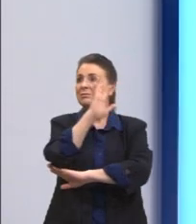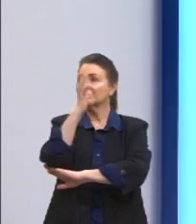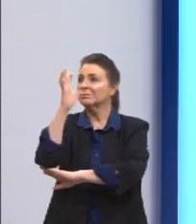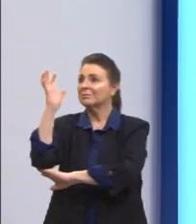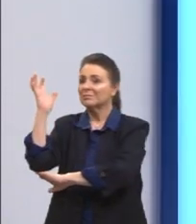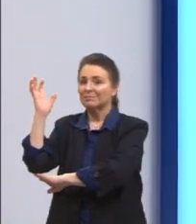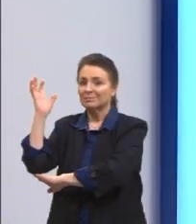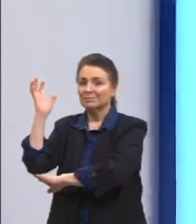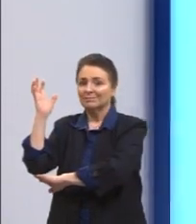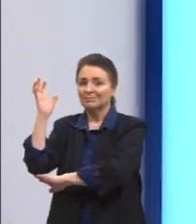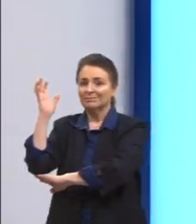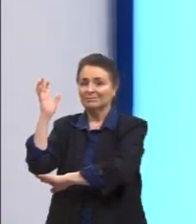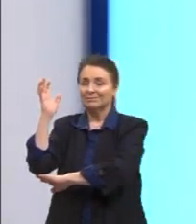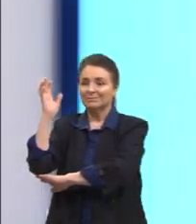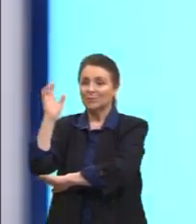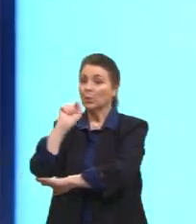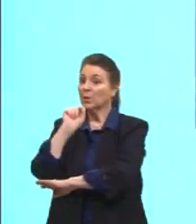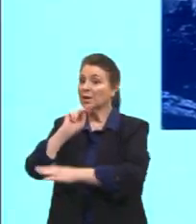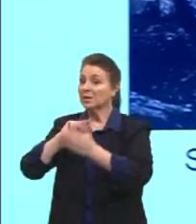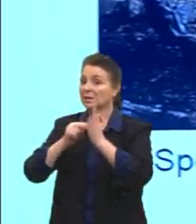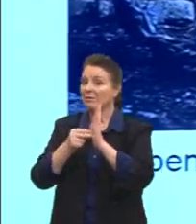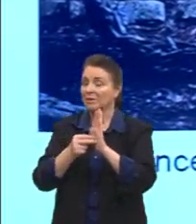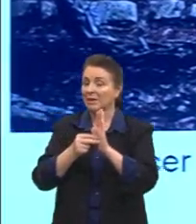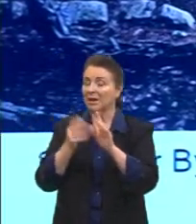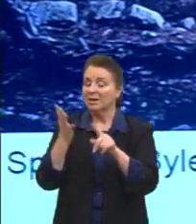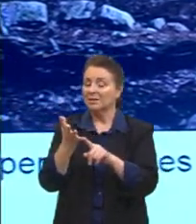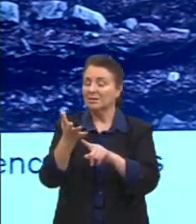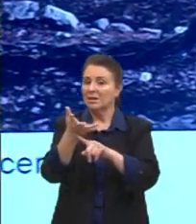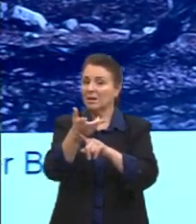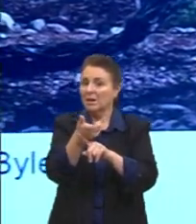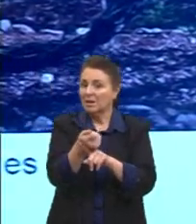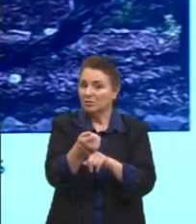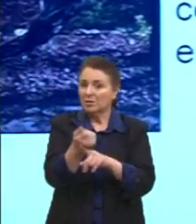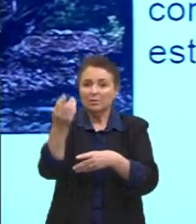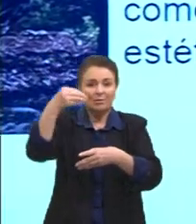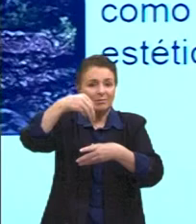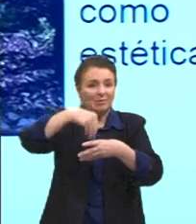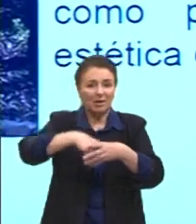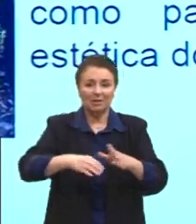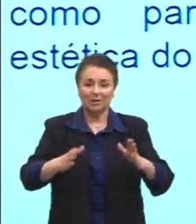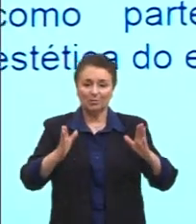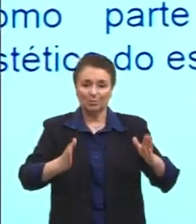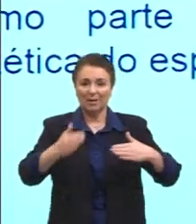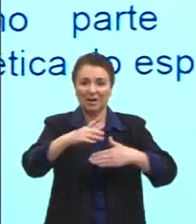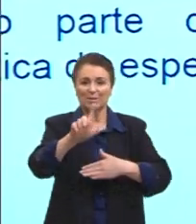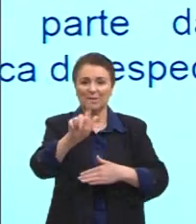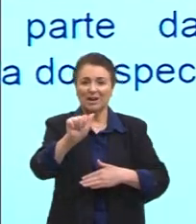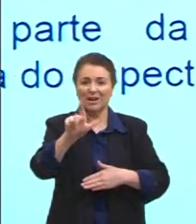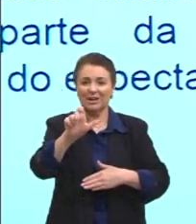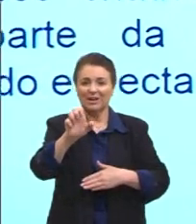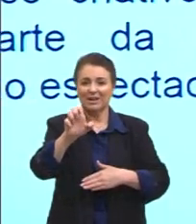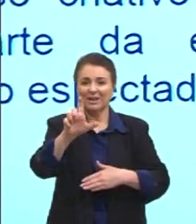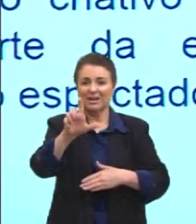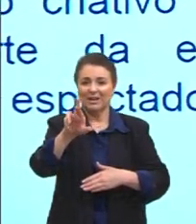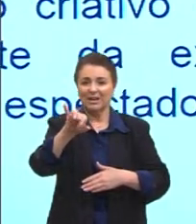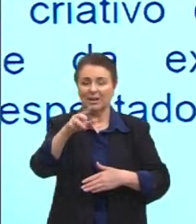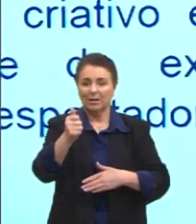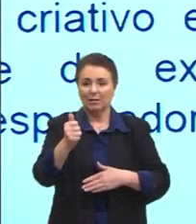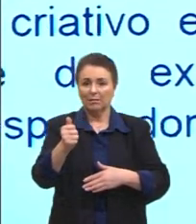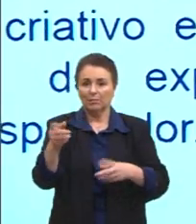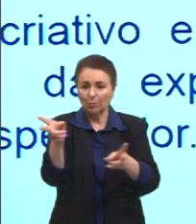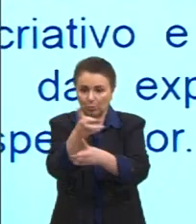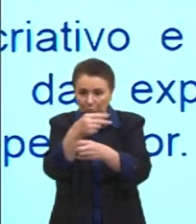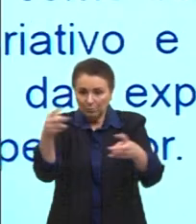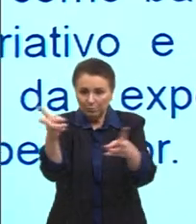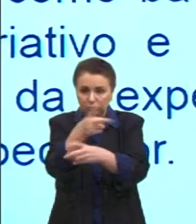Quer dizer, é essa arte que ela não está dentro de uma galeria, e ela não está e ela pode daqui a pouco vira um vento e se